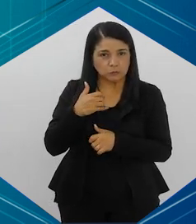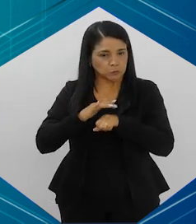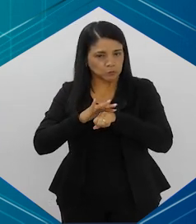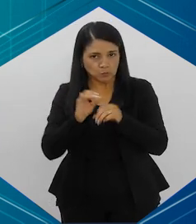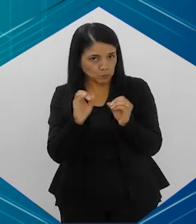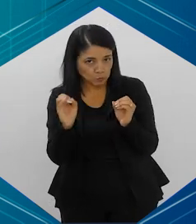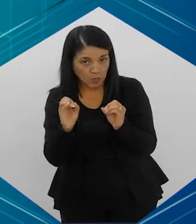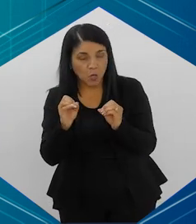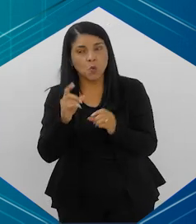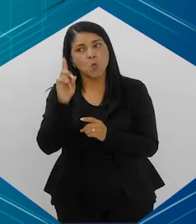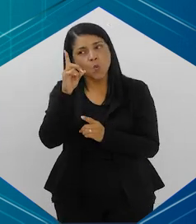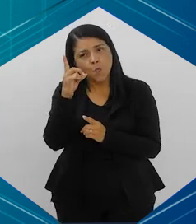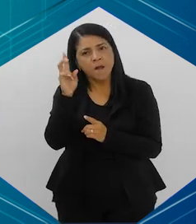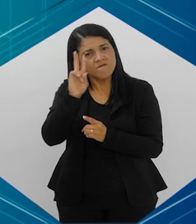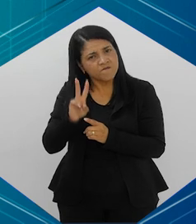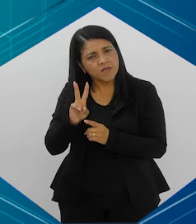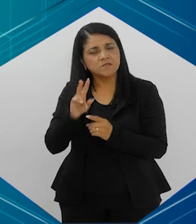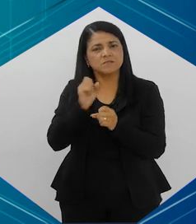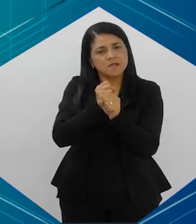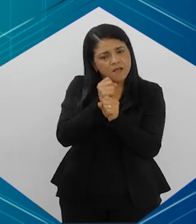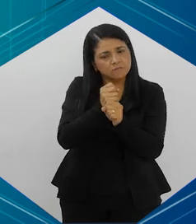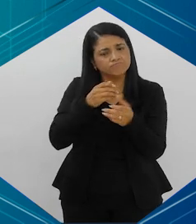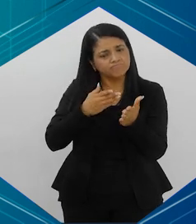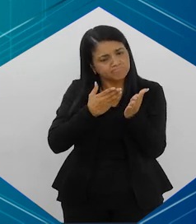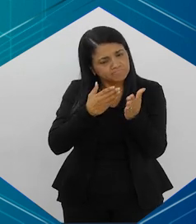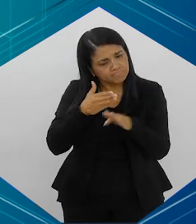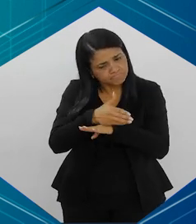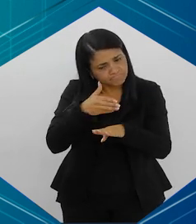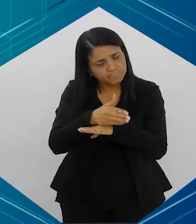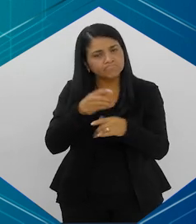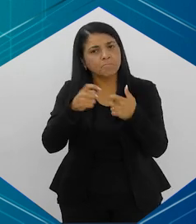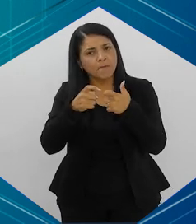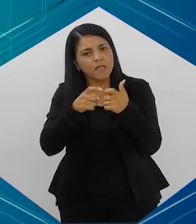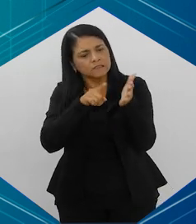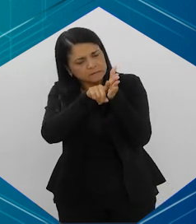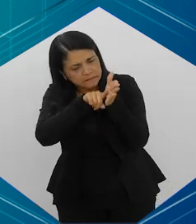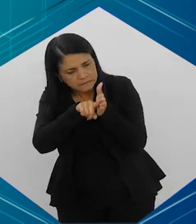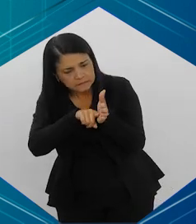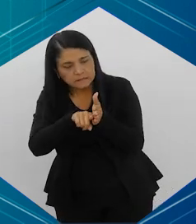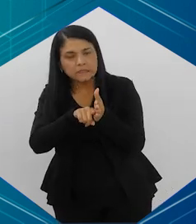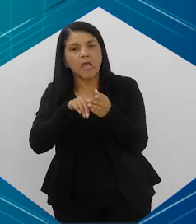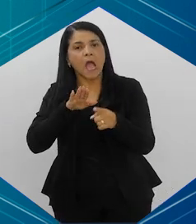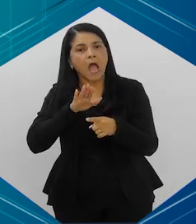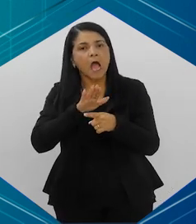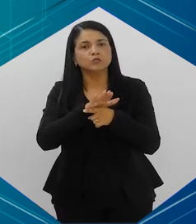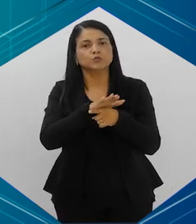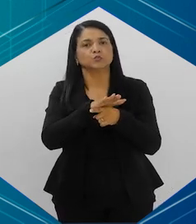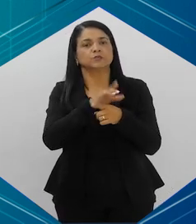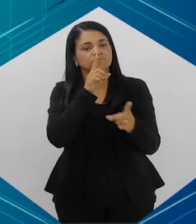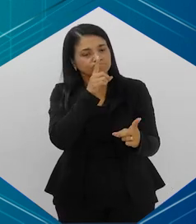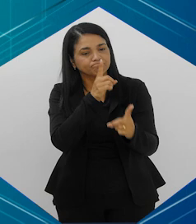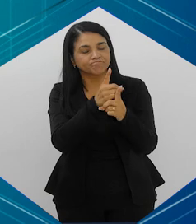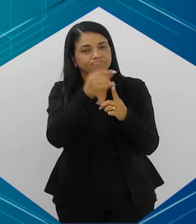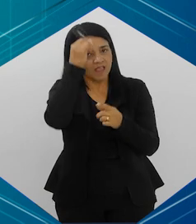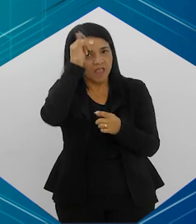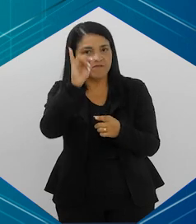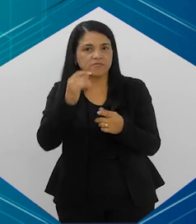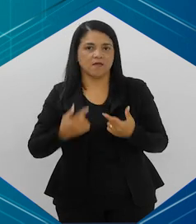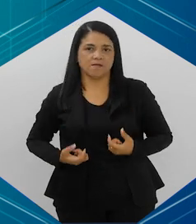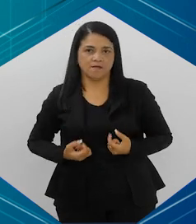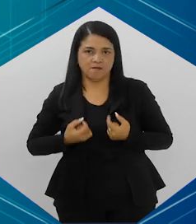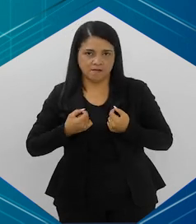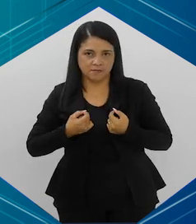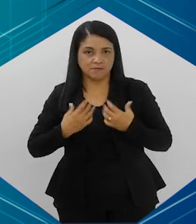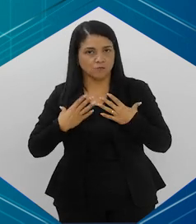não está doente, uma vez por ano, vá ao médico. E eu acho que isso vai ajudar muito a gente a fazer a detecção precoce,